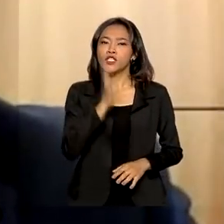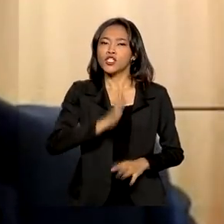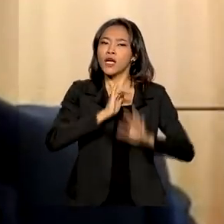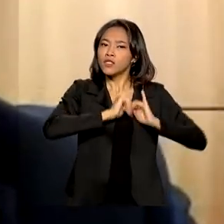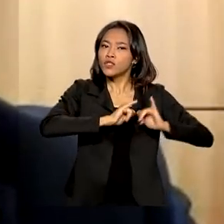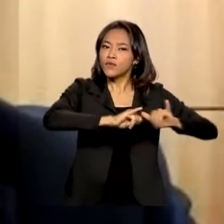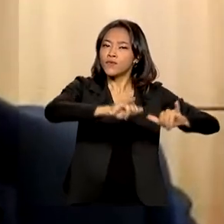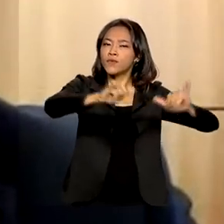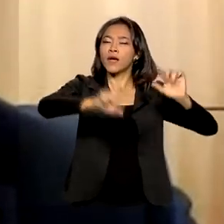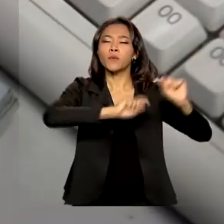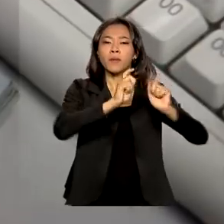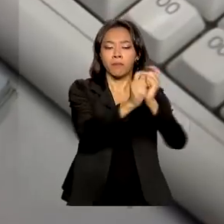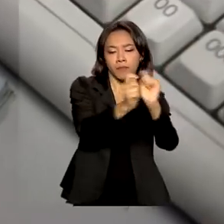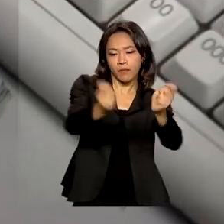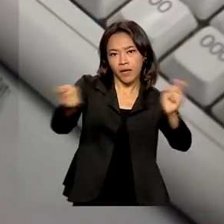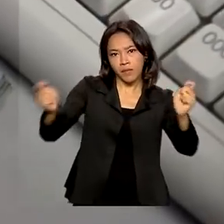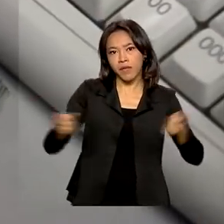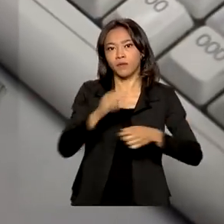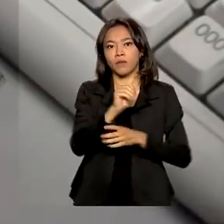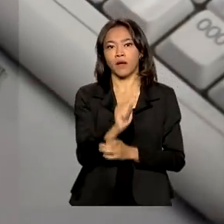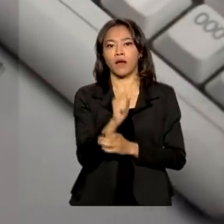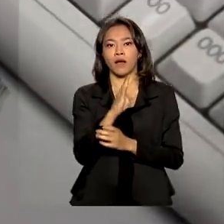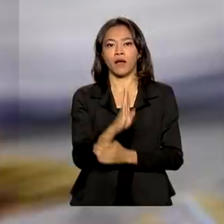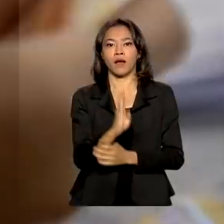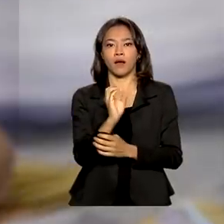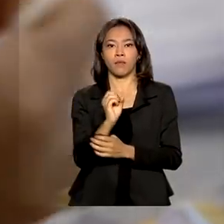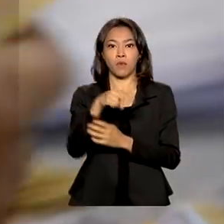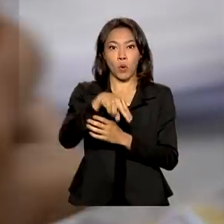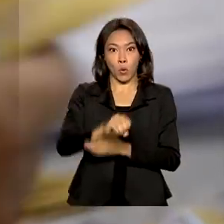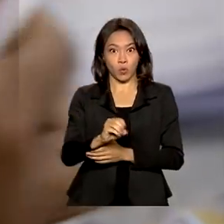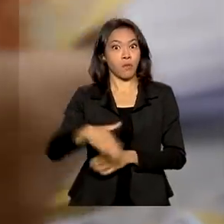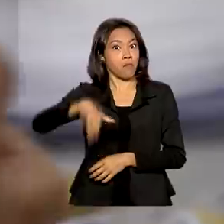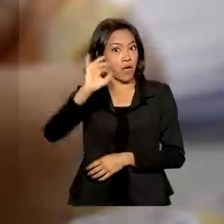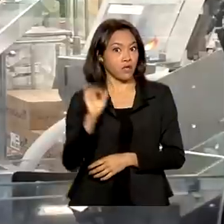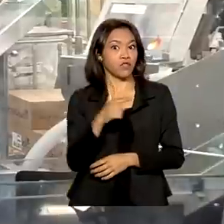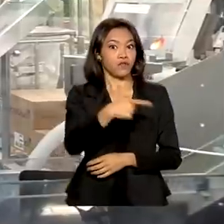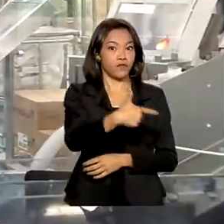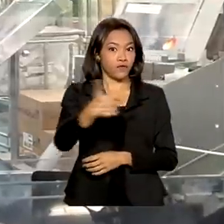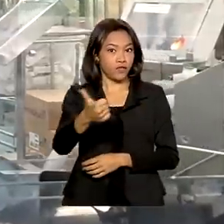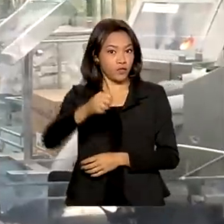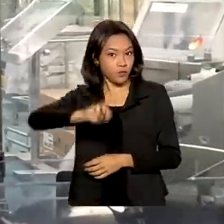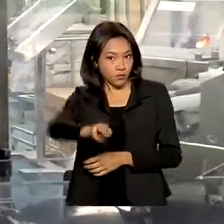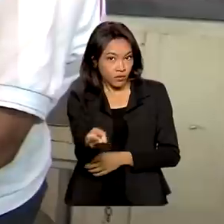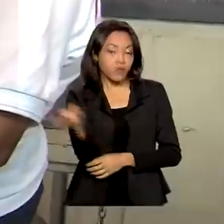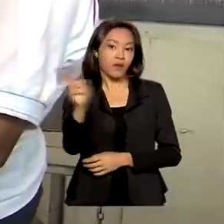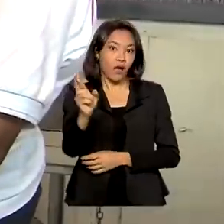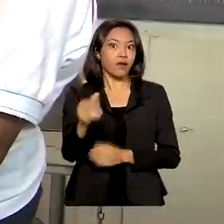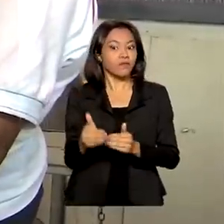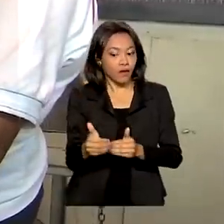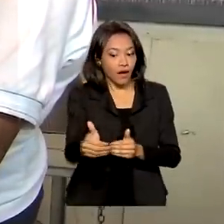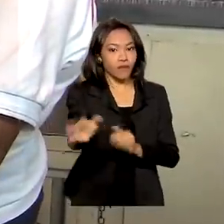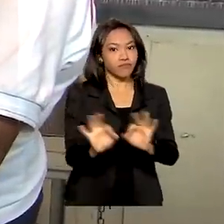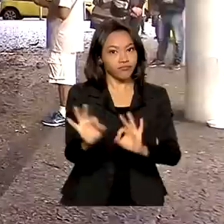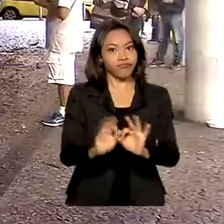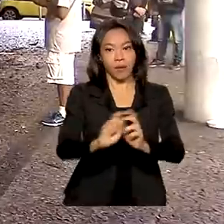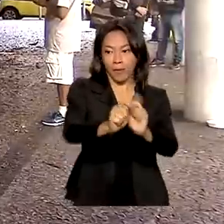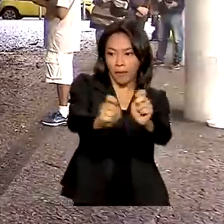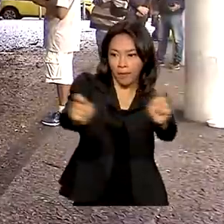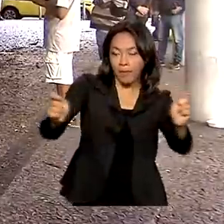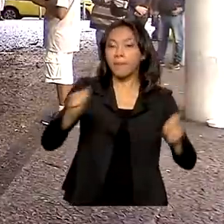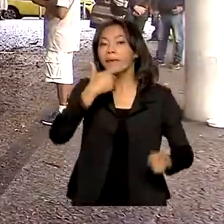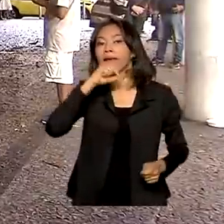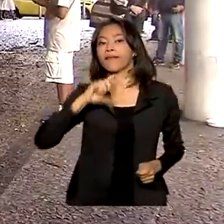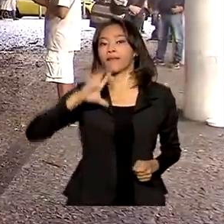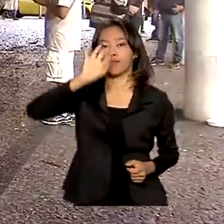pagamento do abono salarial, mais de 21 bilhões de reais estão previstos para os trabalhadores que têm